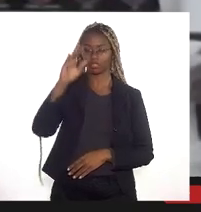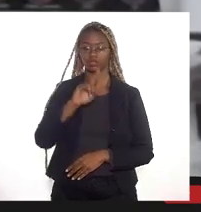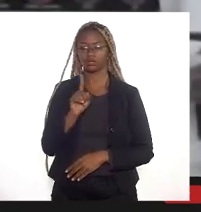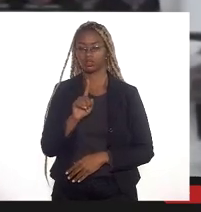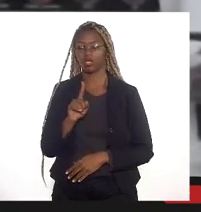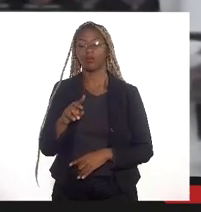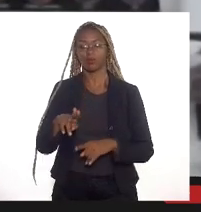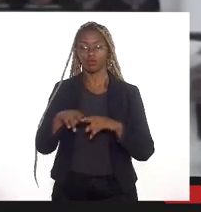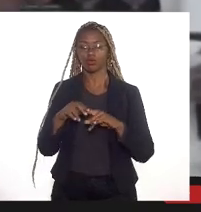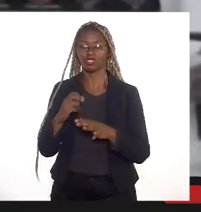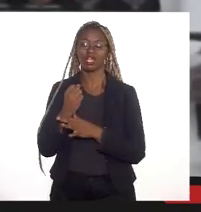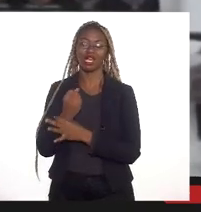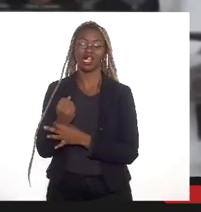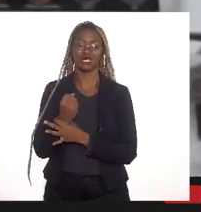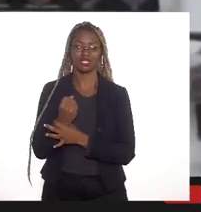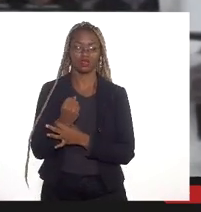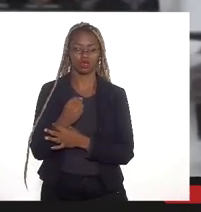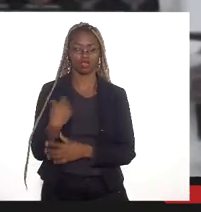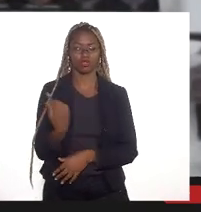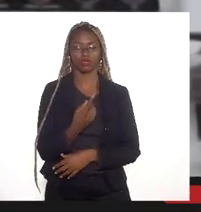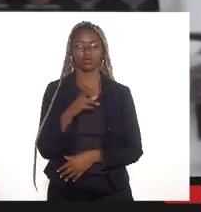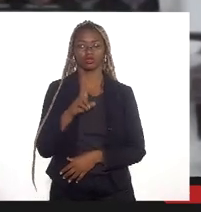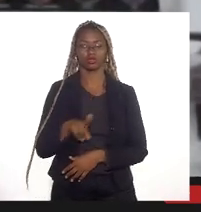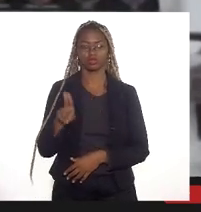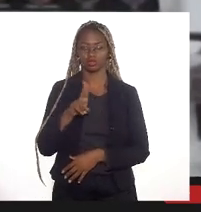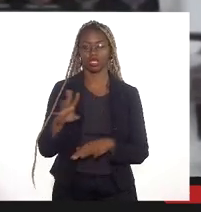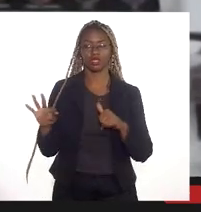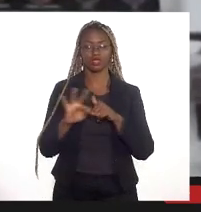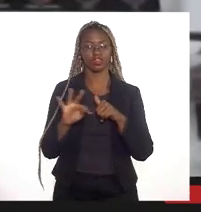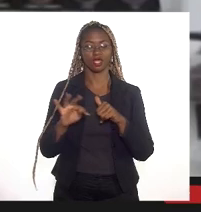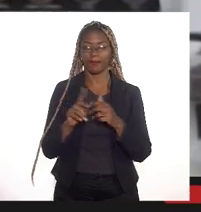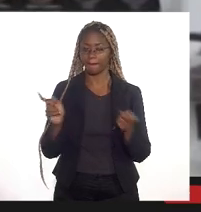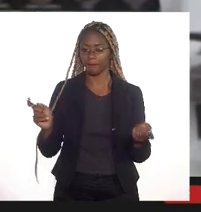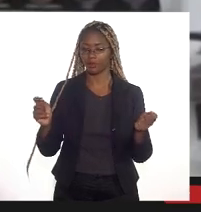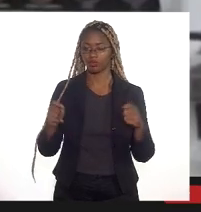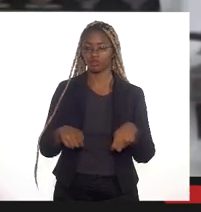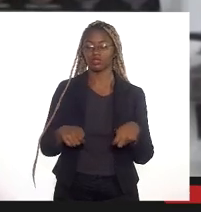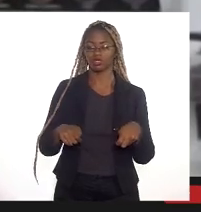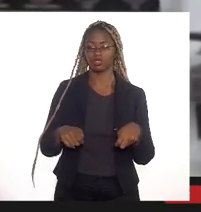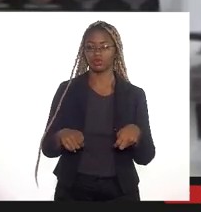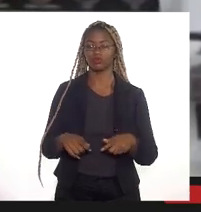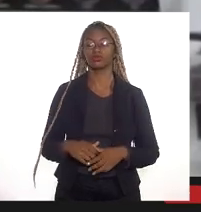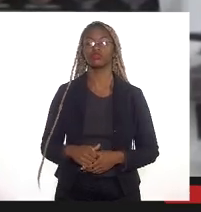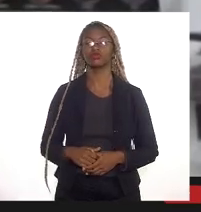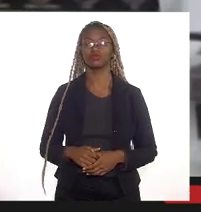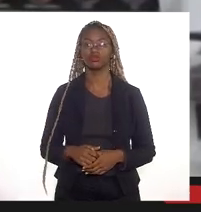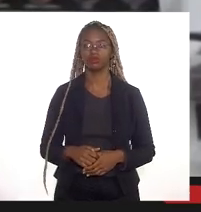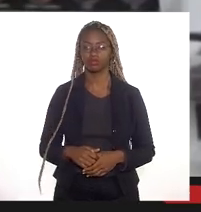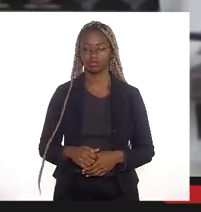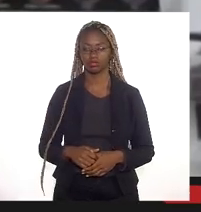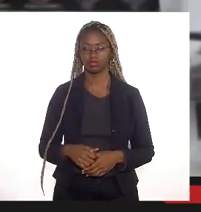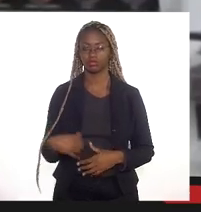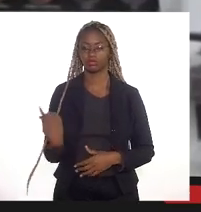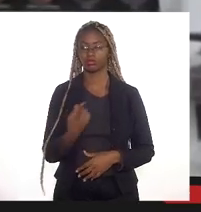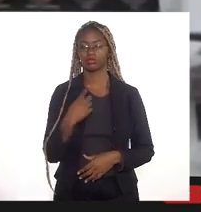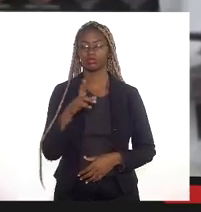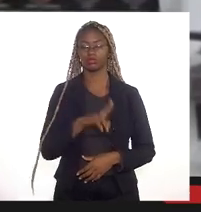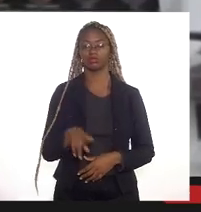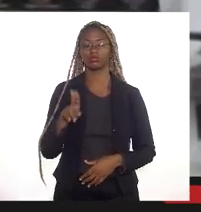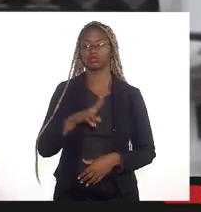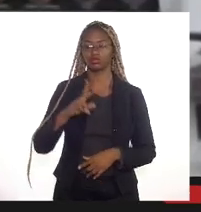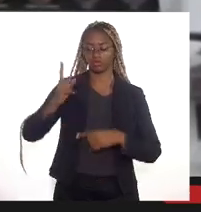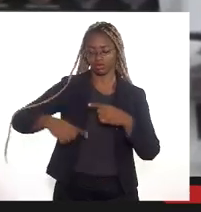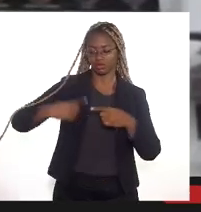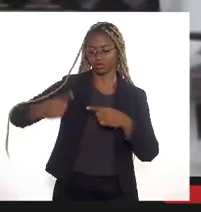garanta e aí a gente utilizar aí de todas as técnicas possíveis no mercado para fazer reuso de água